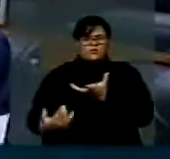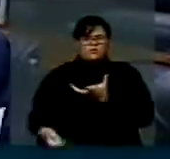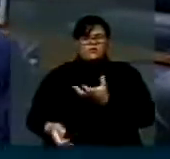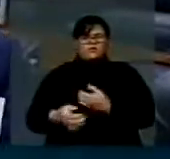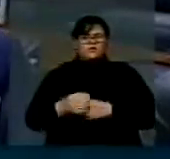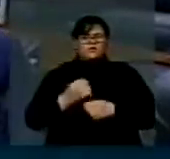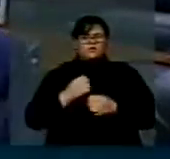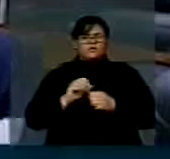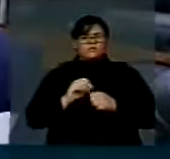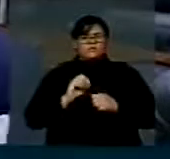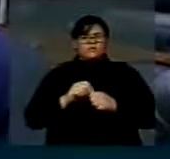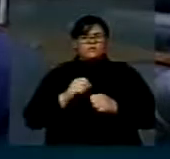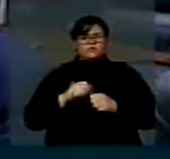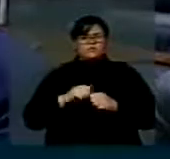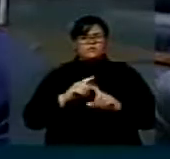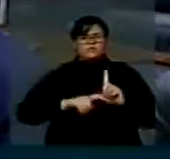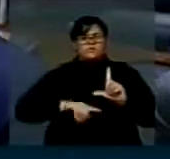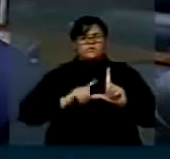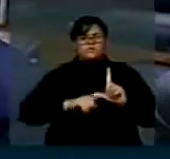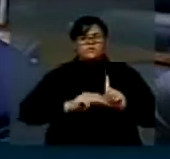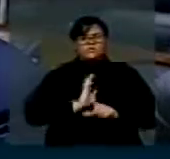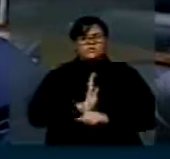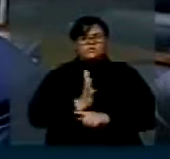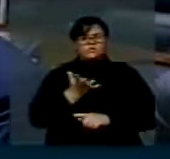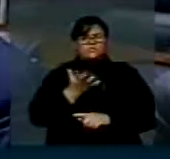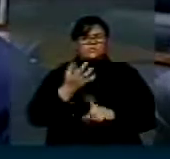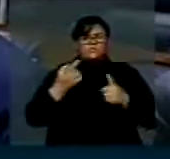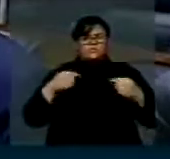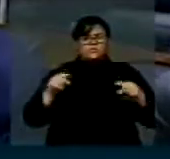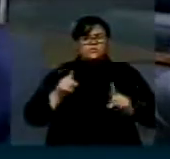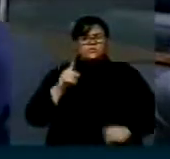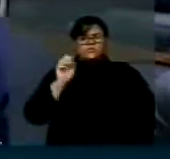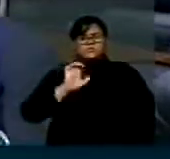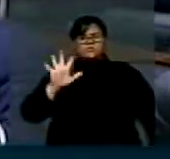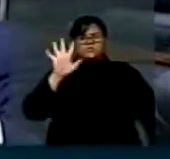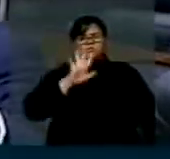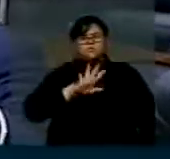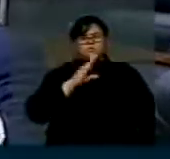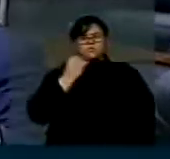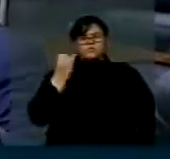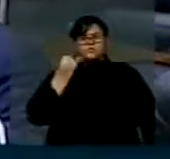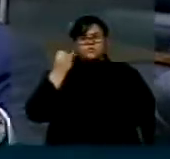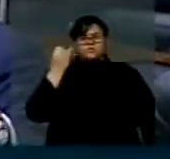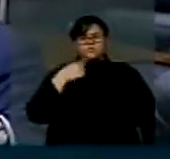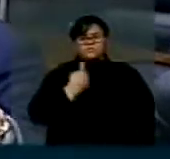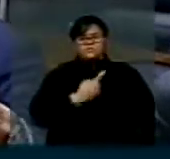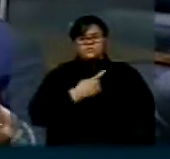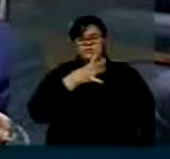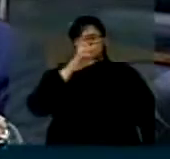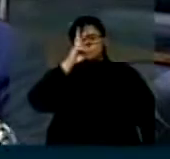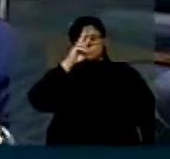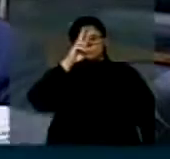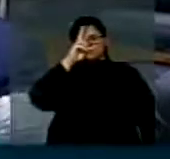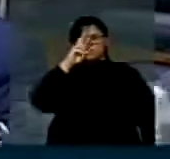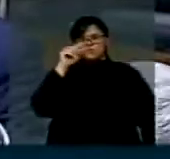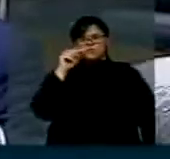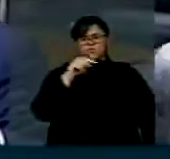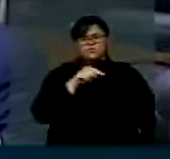nacional. É muito importante registrarmos este símbolo nacional que encerra no seu último